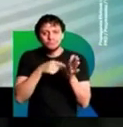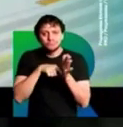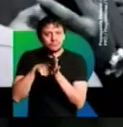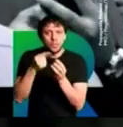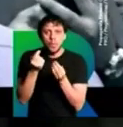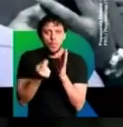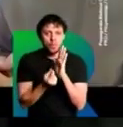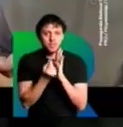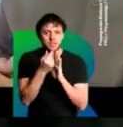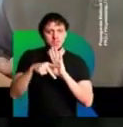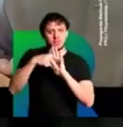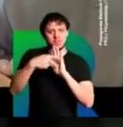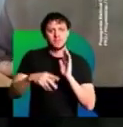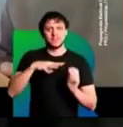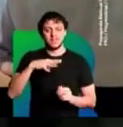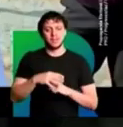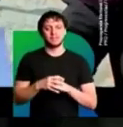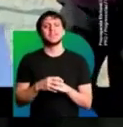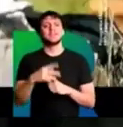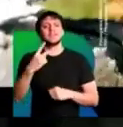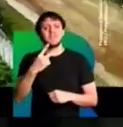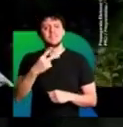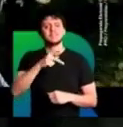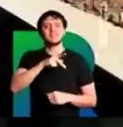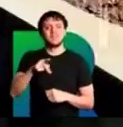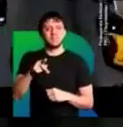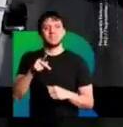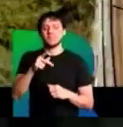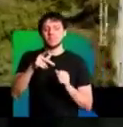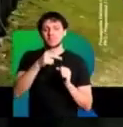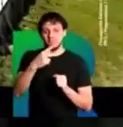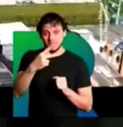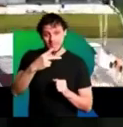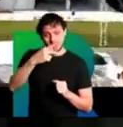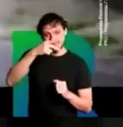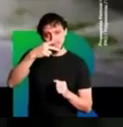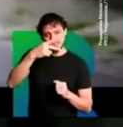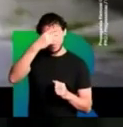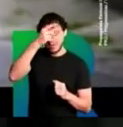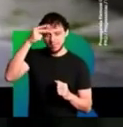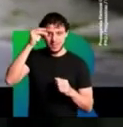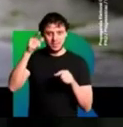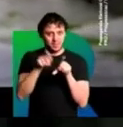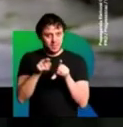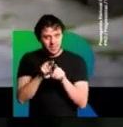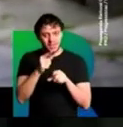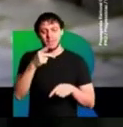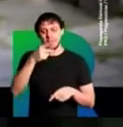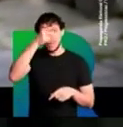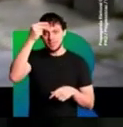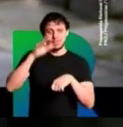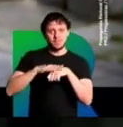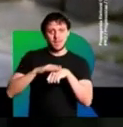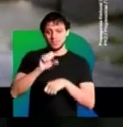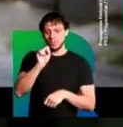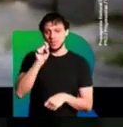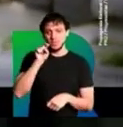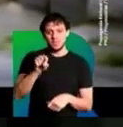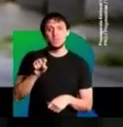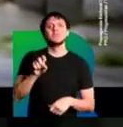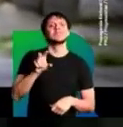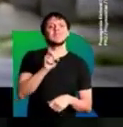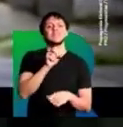cidade. Foi vice-prefeito e é o prefeito que faz oito mil e quatrocentas obras. Ricardo não faz prometas vazias. Ele tem